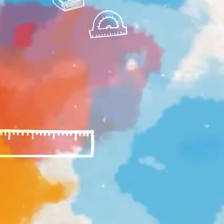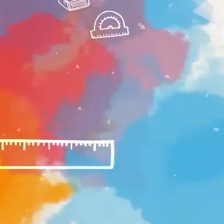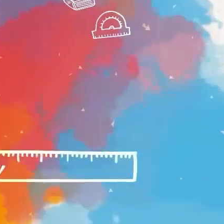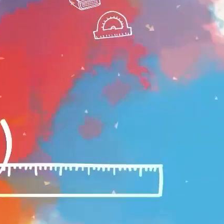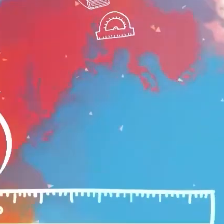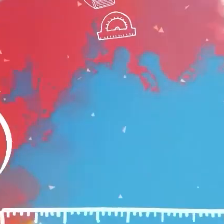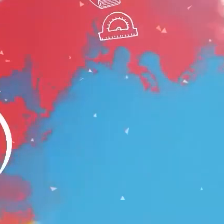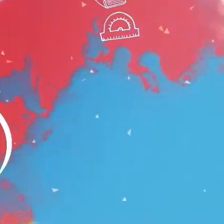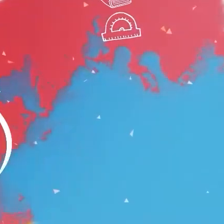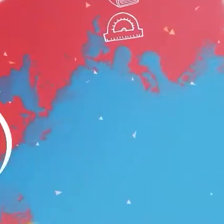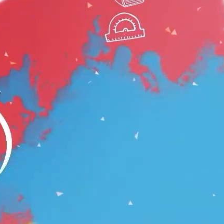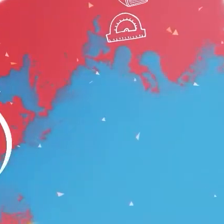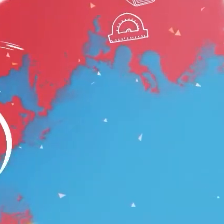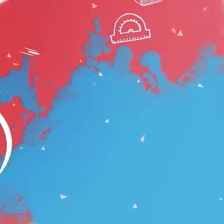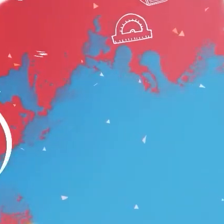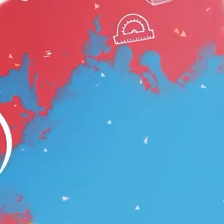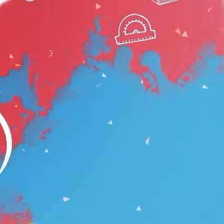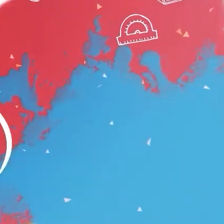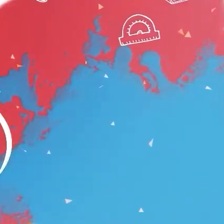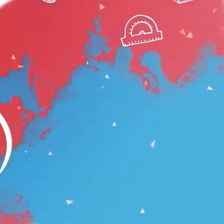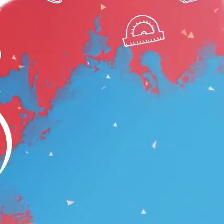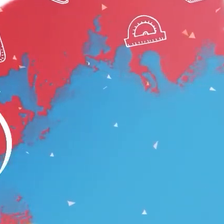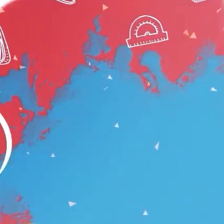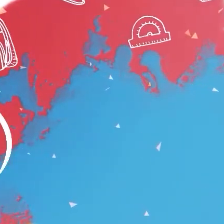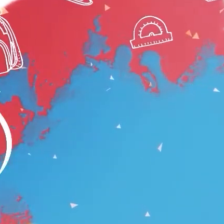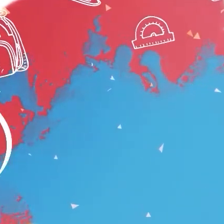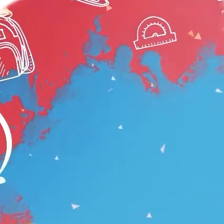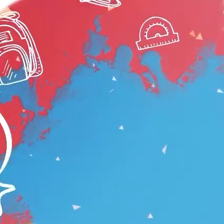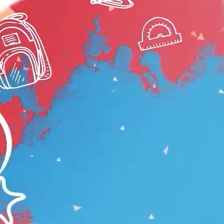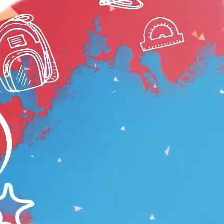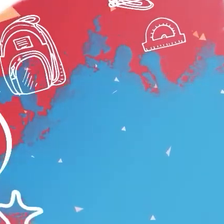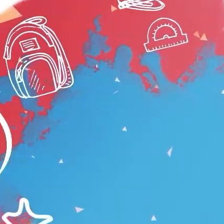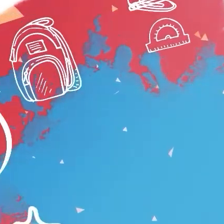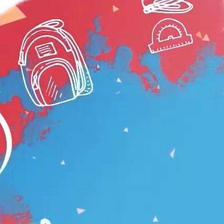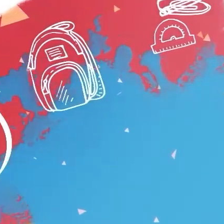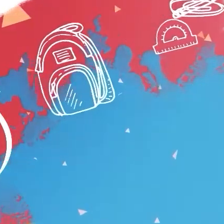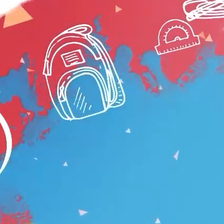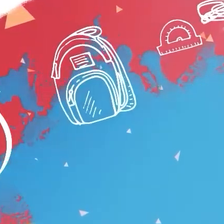Se inscreva Se inscreva no canal.